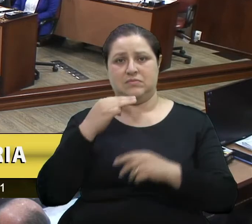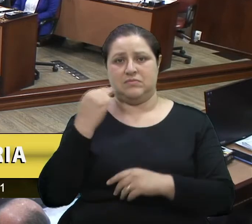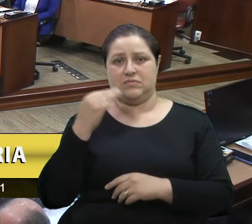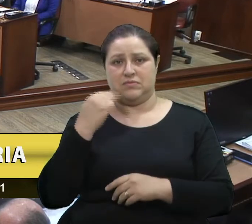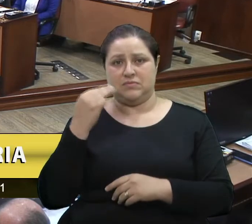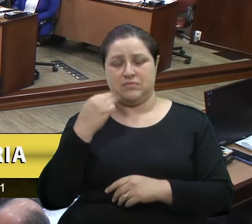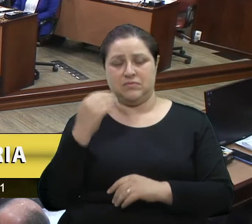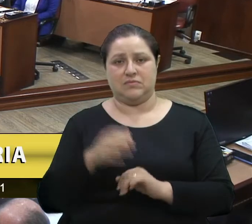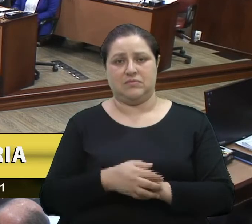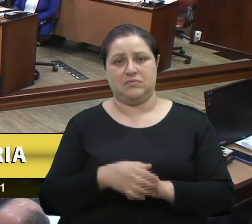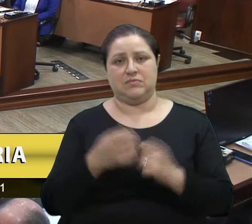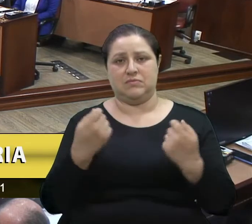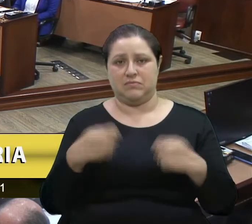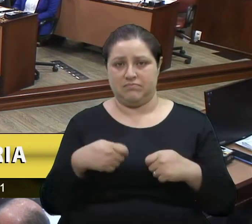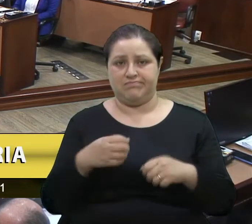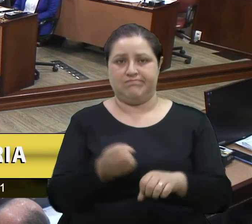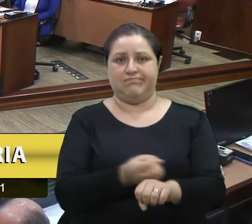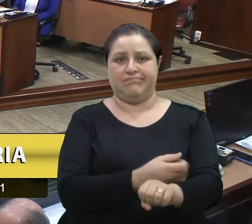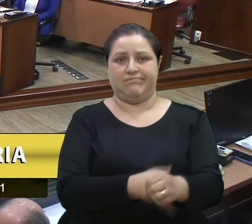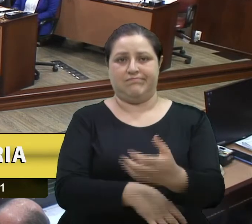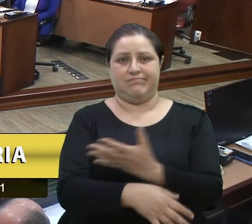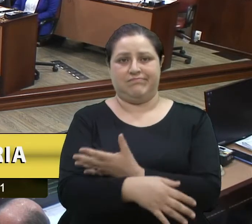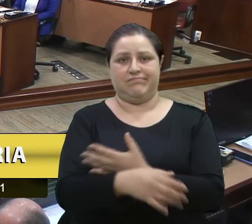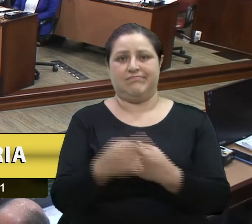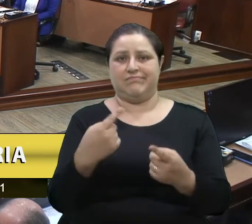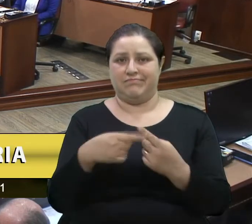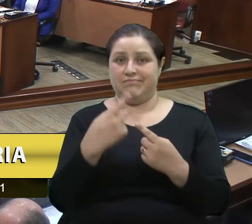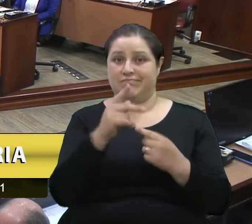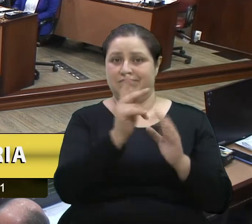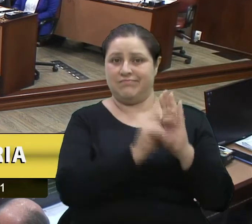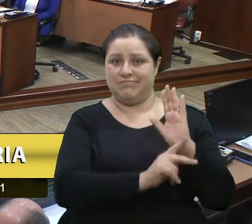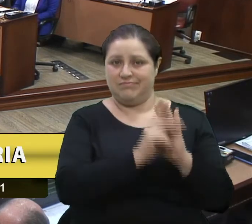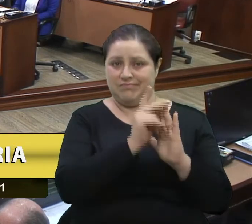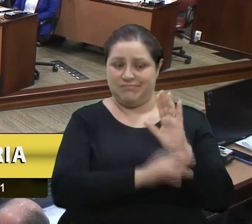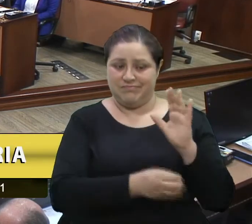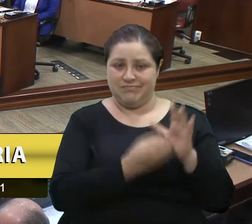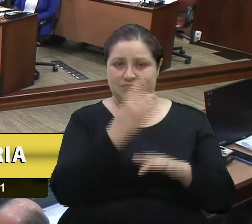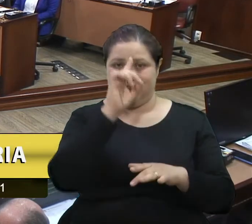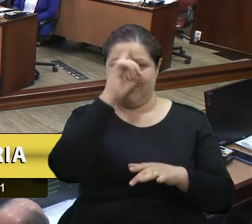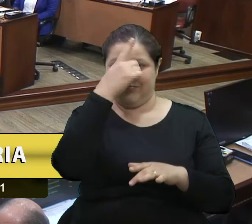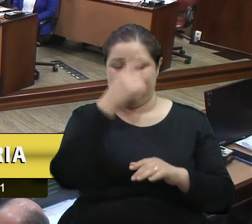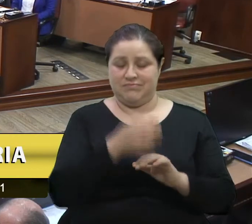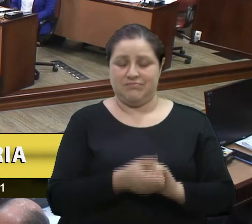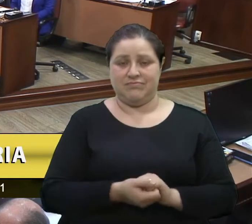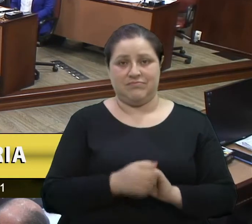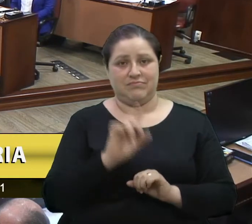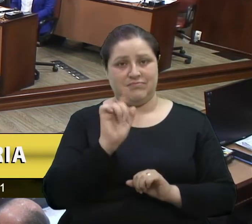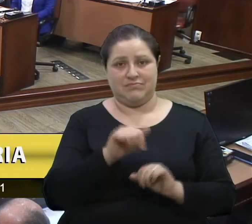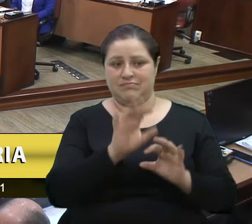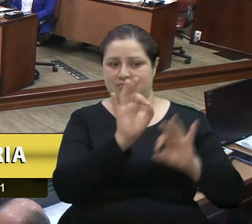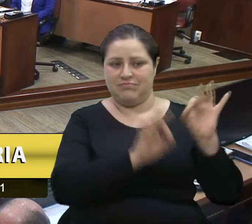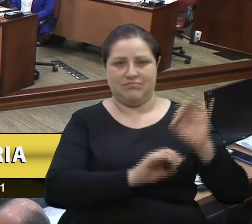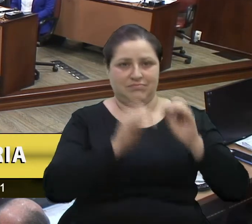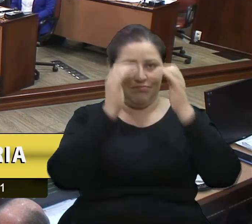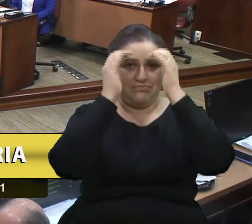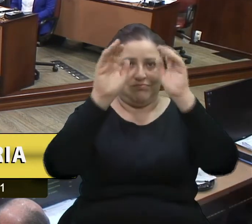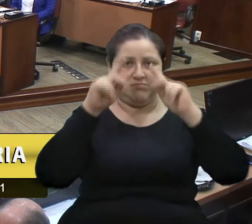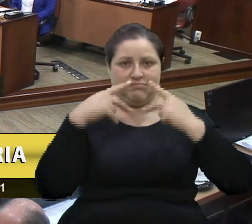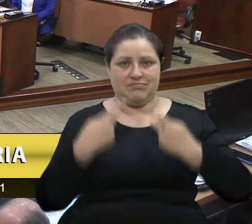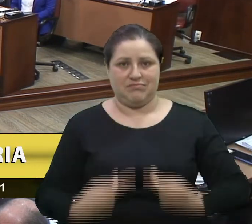que tem que se emocionar mesmo, porque o projeto que a senhora idealizou é um projeto humanitário.